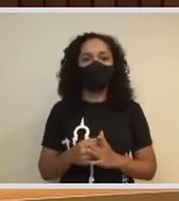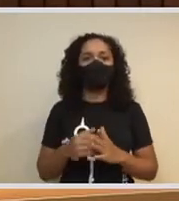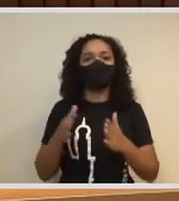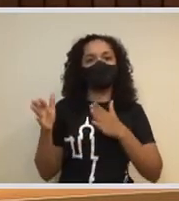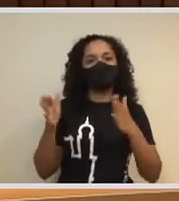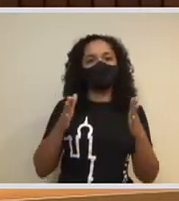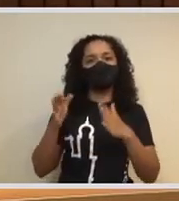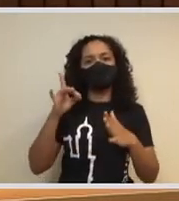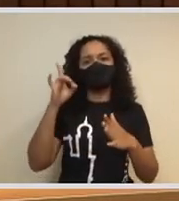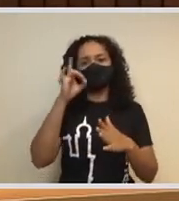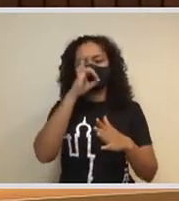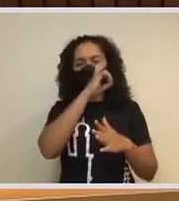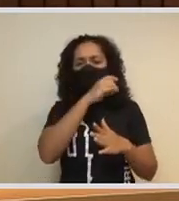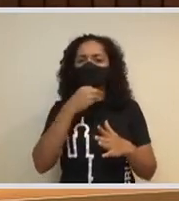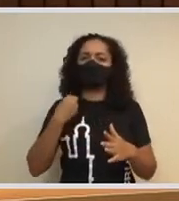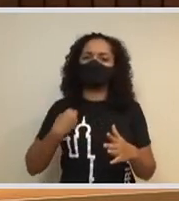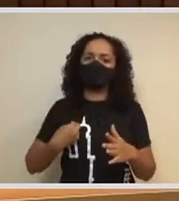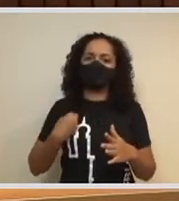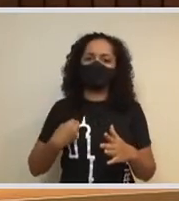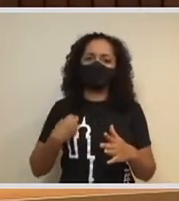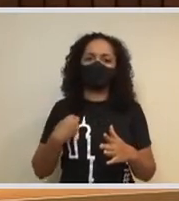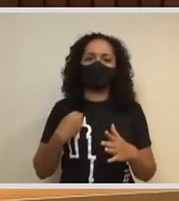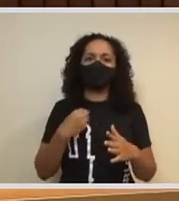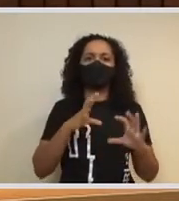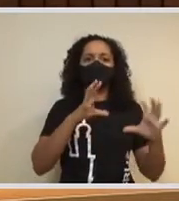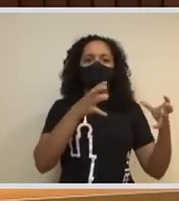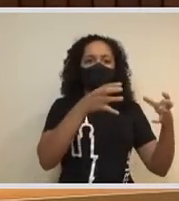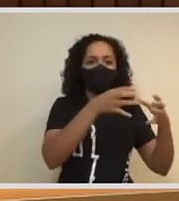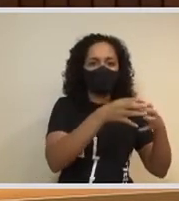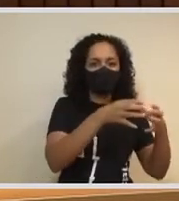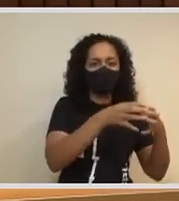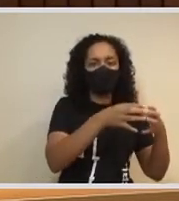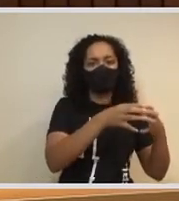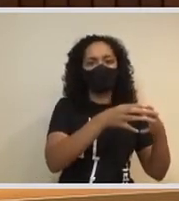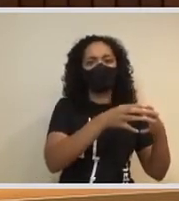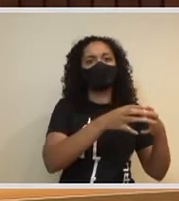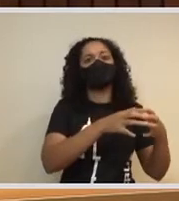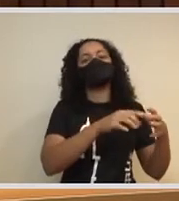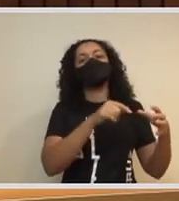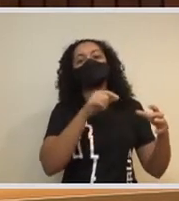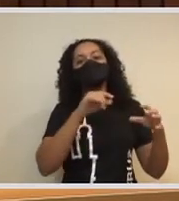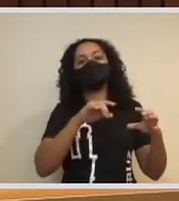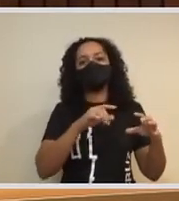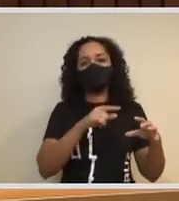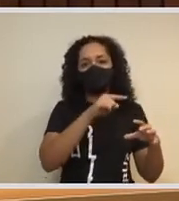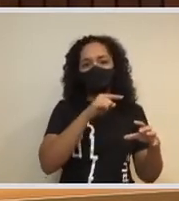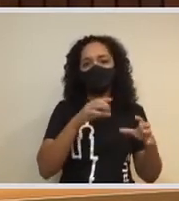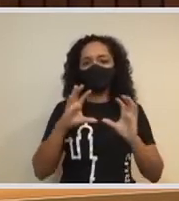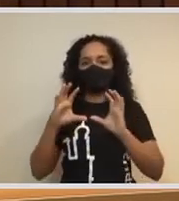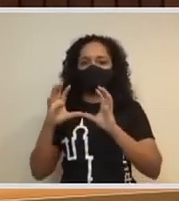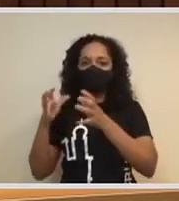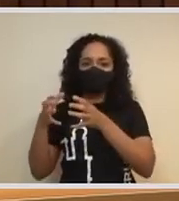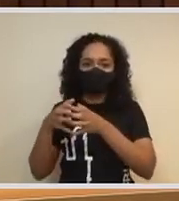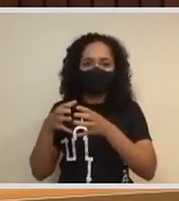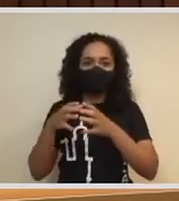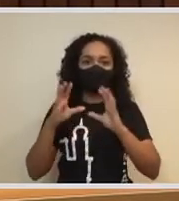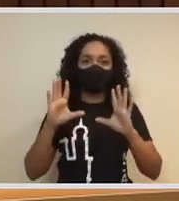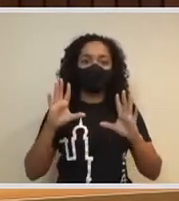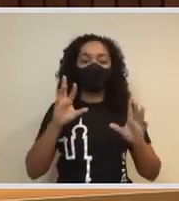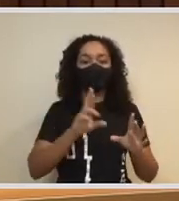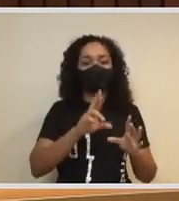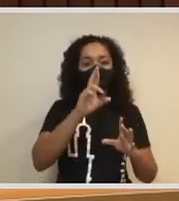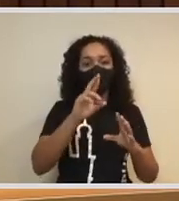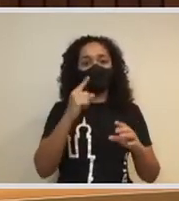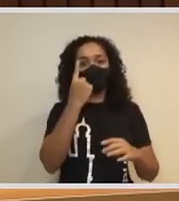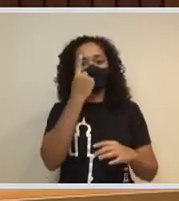foi ter gabinete e coordenação de relações institucionais numa mesma pessoa, que é o nosso